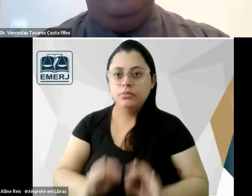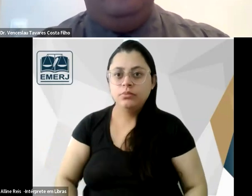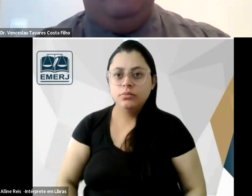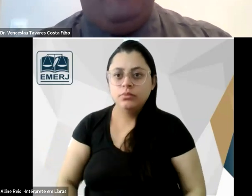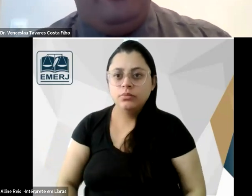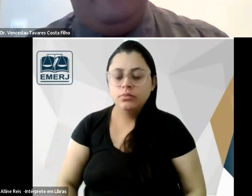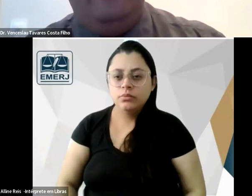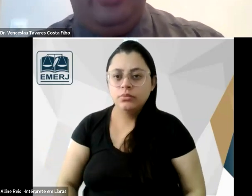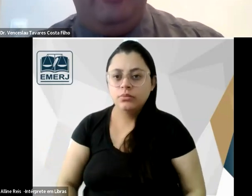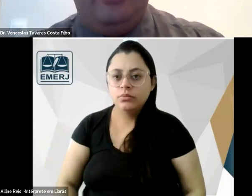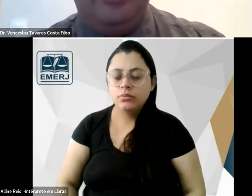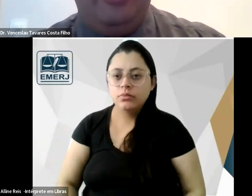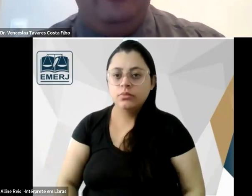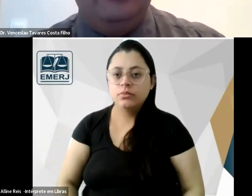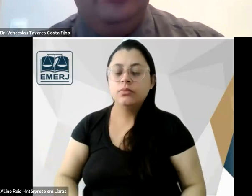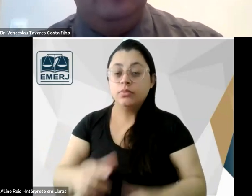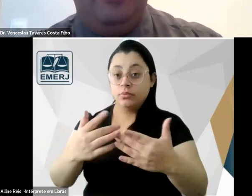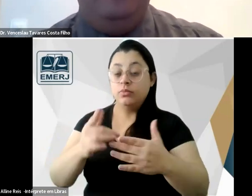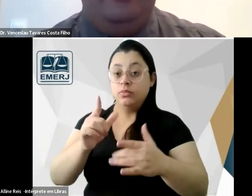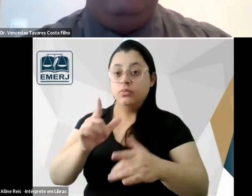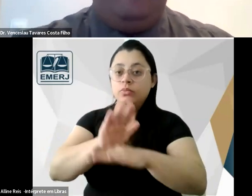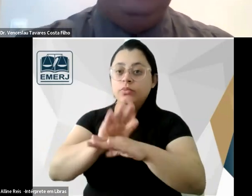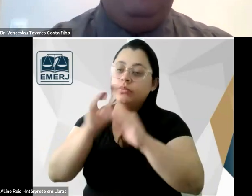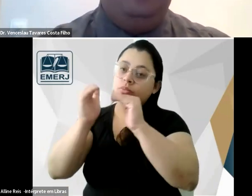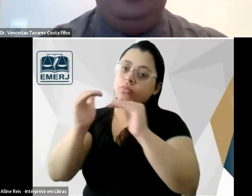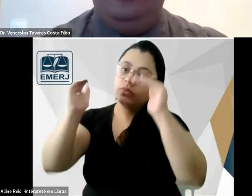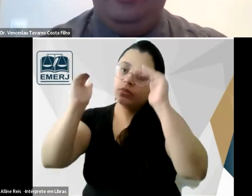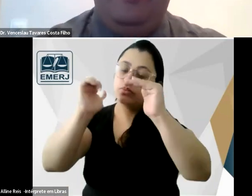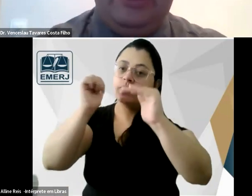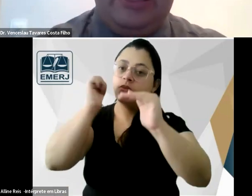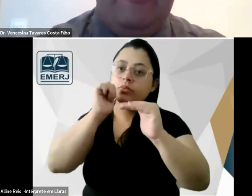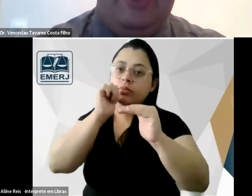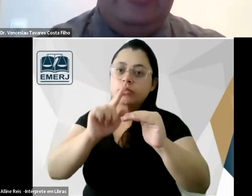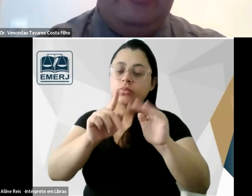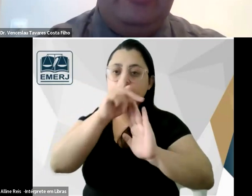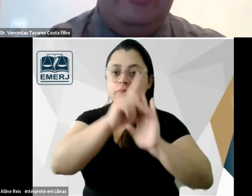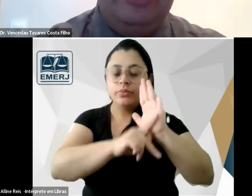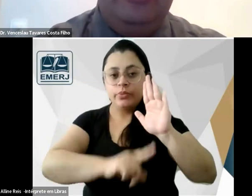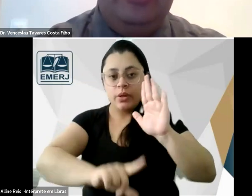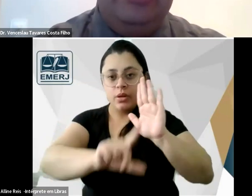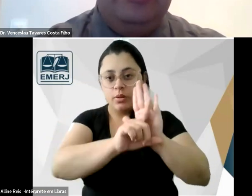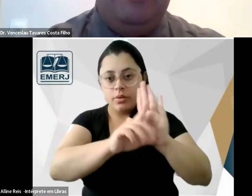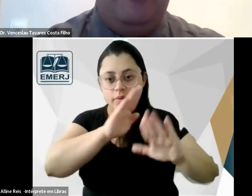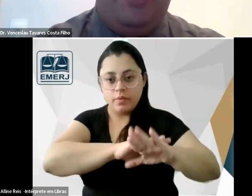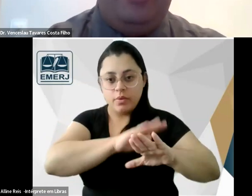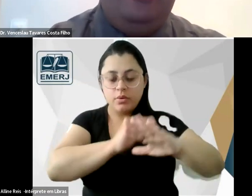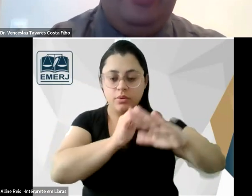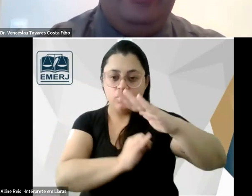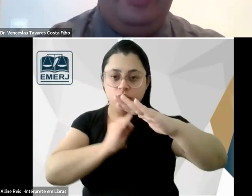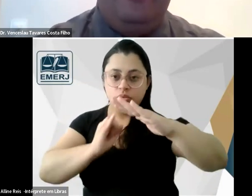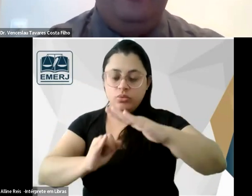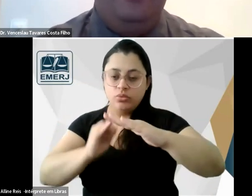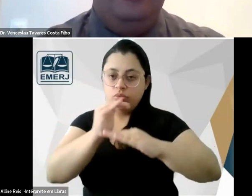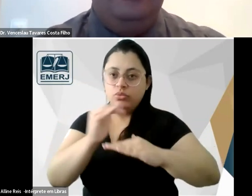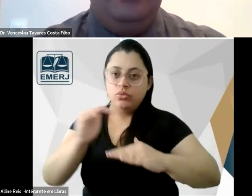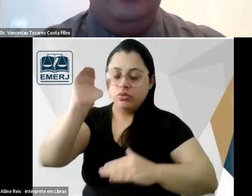ele então favorável ao ingresso das mulheres no ensino superior inclusive vai fazer um projeto de lei para que se faça um instituto de ensino superior para as mulheres